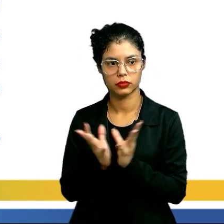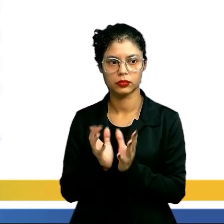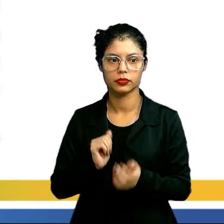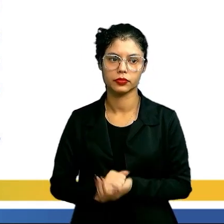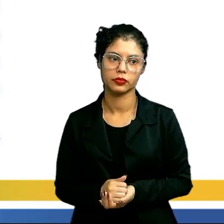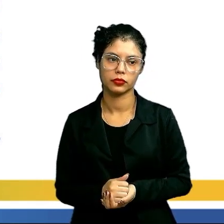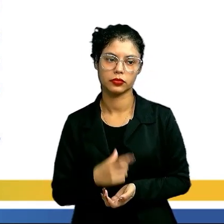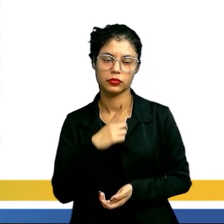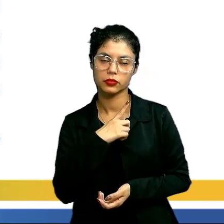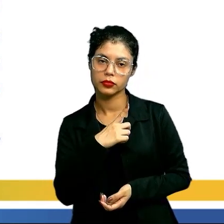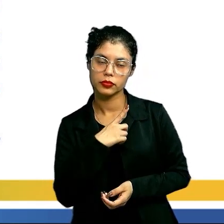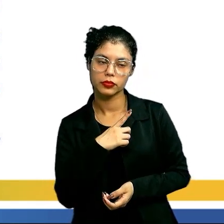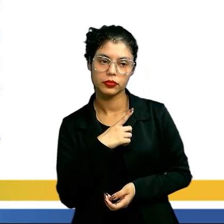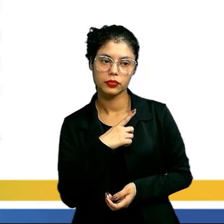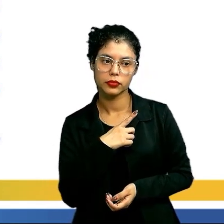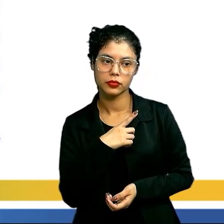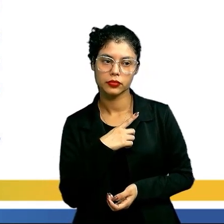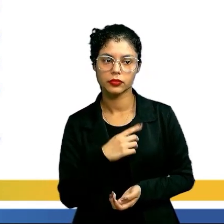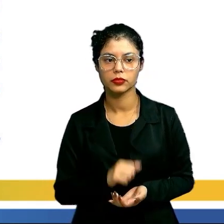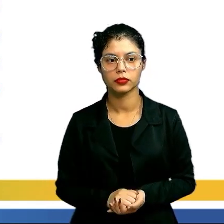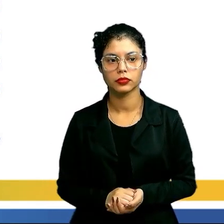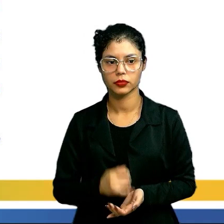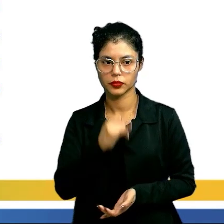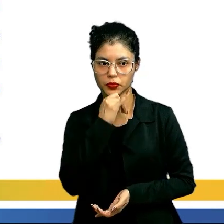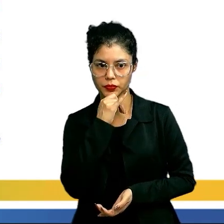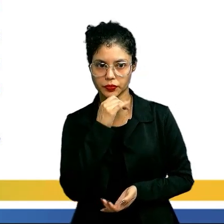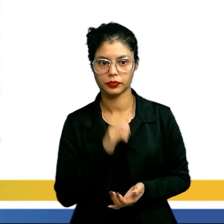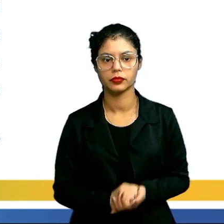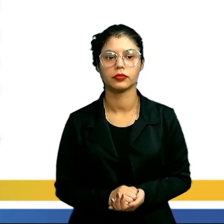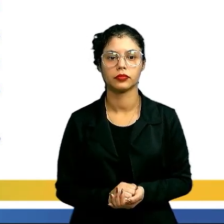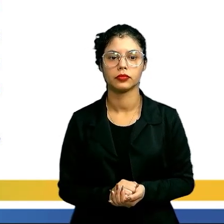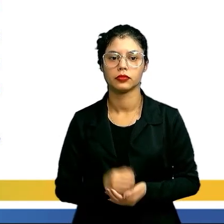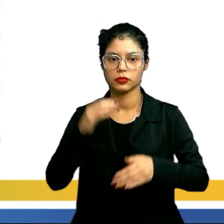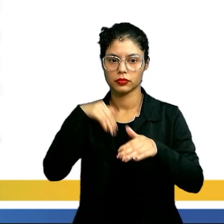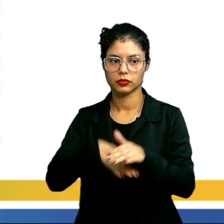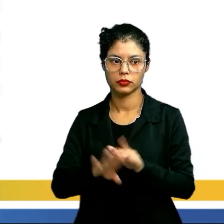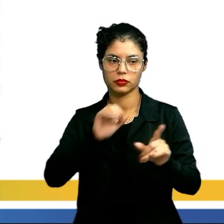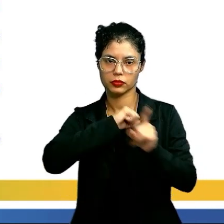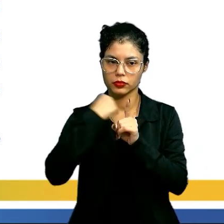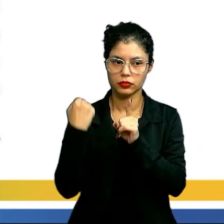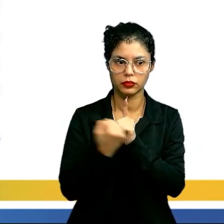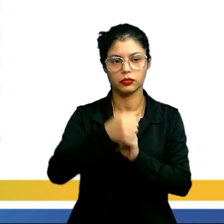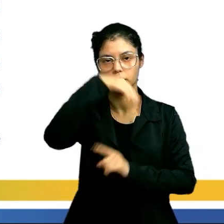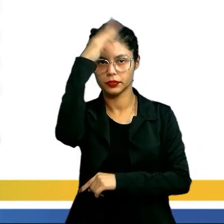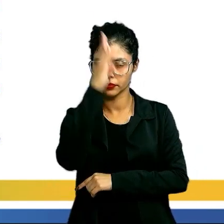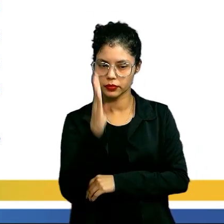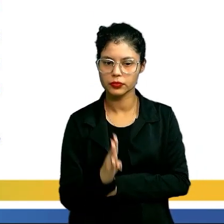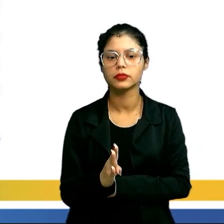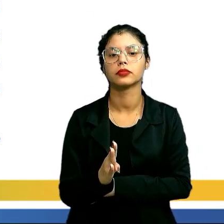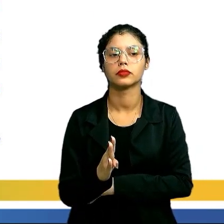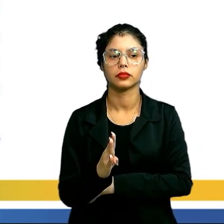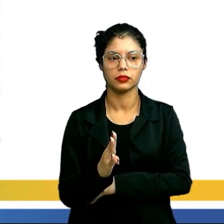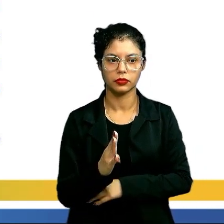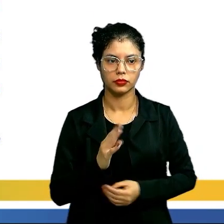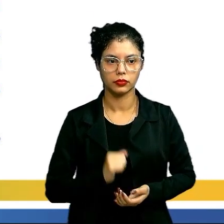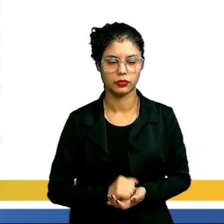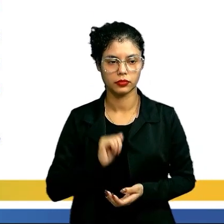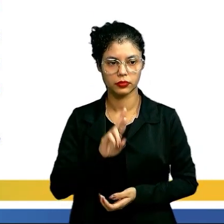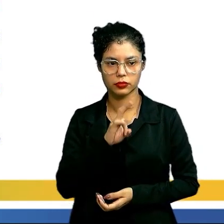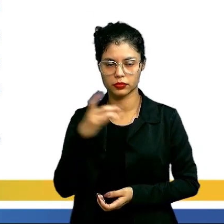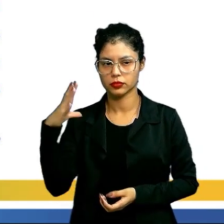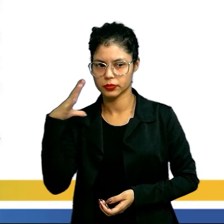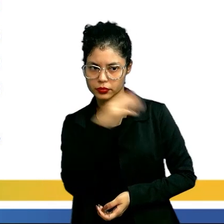de classe. Tomemos como exemplo do ressentimento camuflado na sociedade